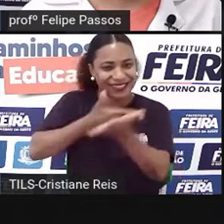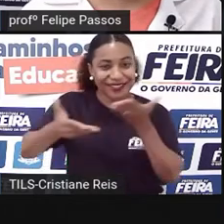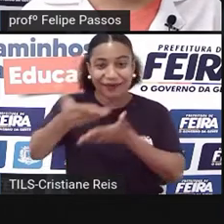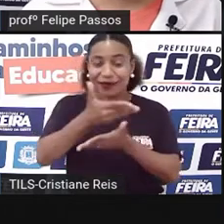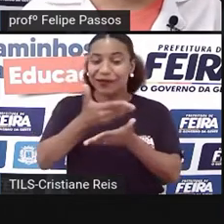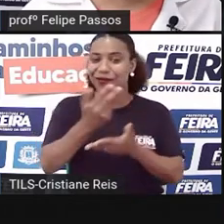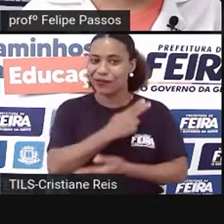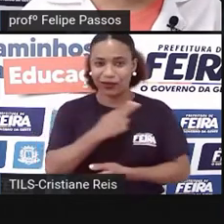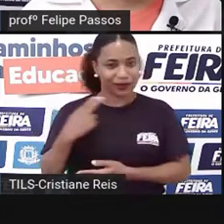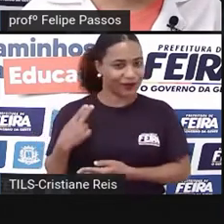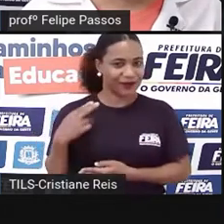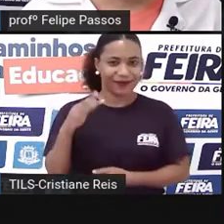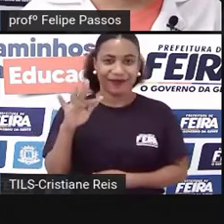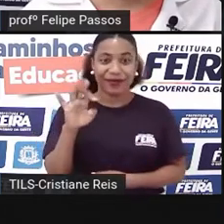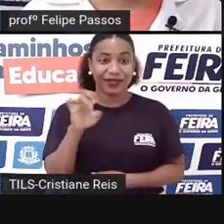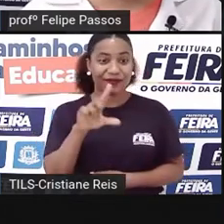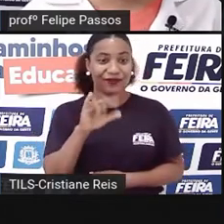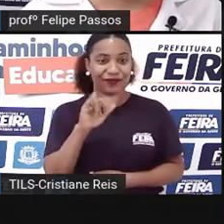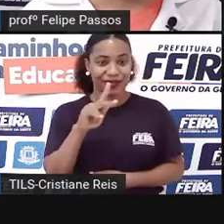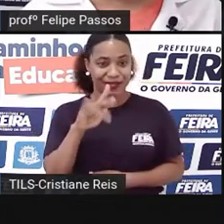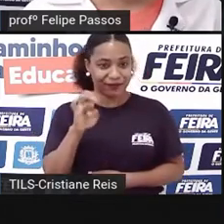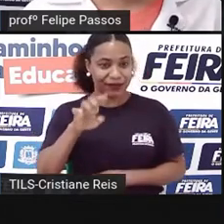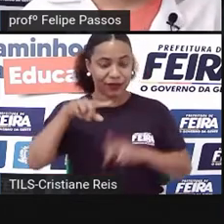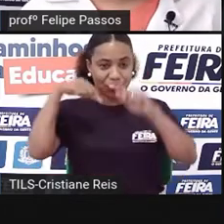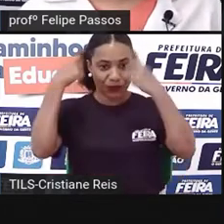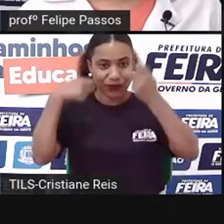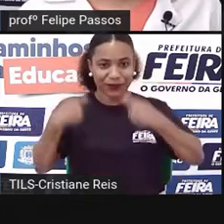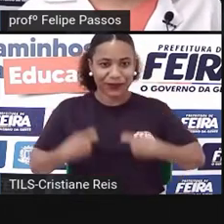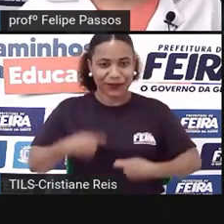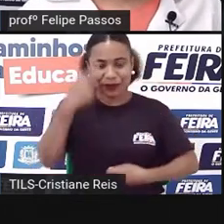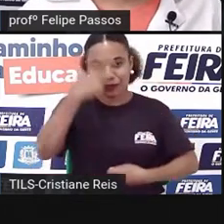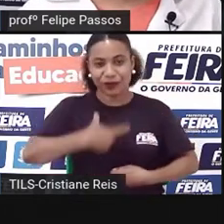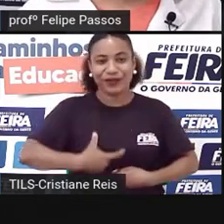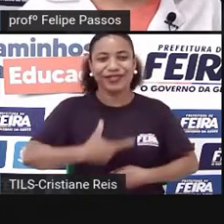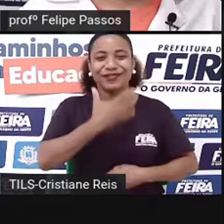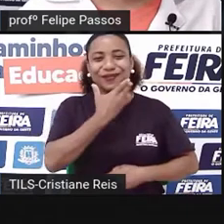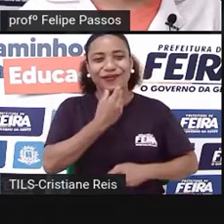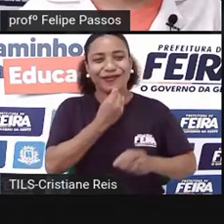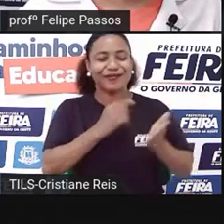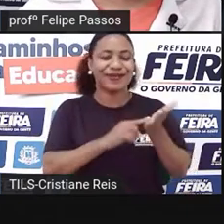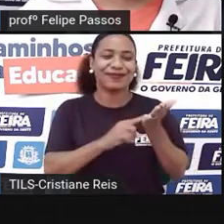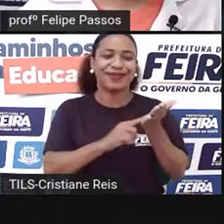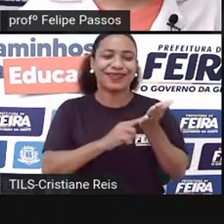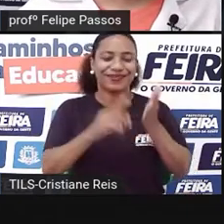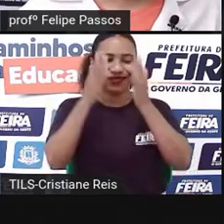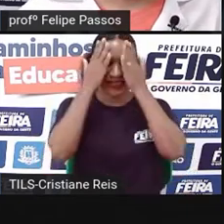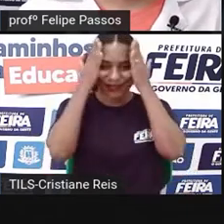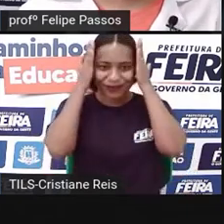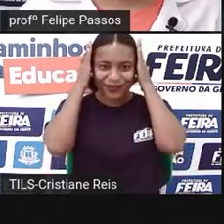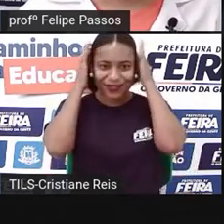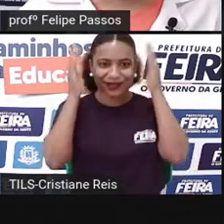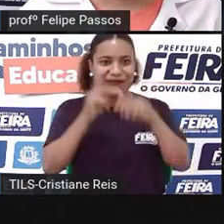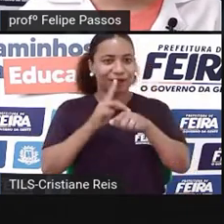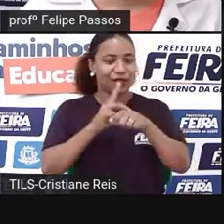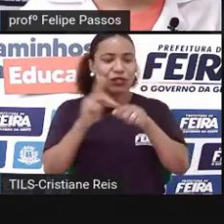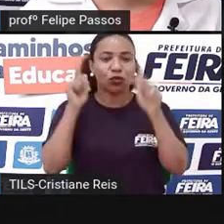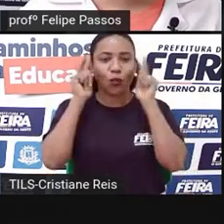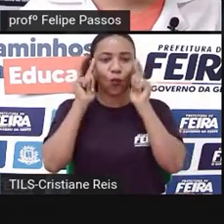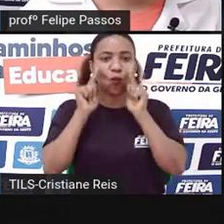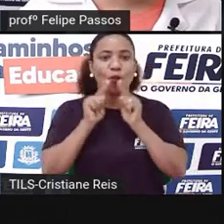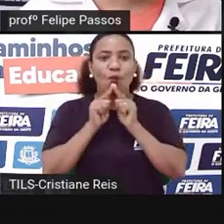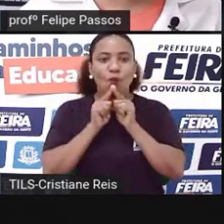Passos e eu vou fazer aqui a minha audiodescrição. Eu sou homem branco, de cabelo preto, eu não uso barba,